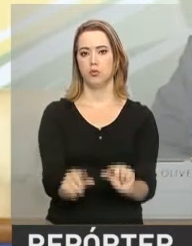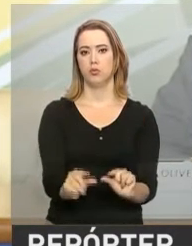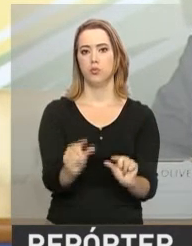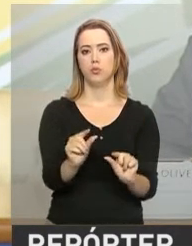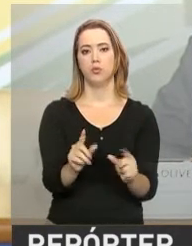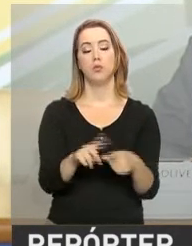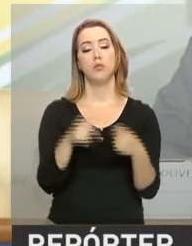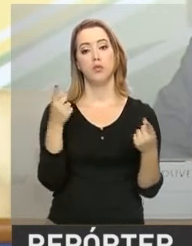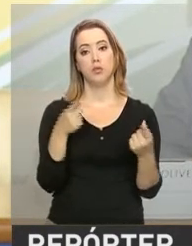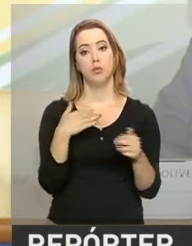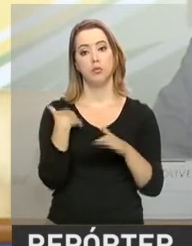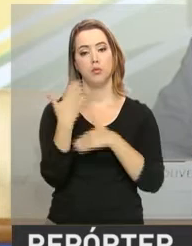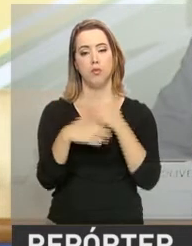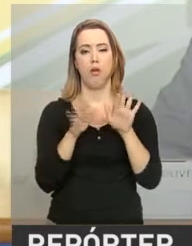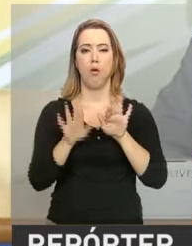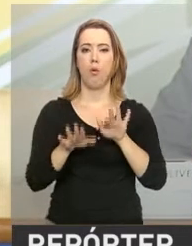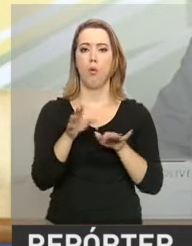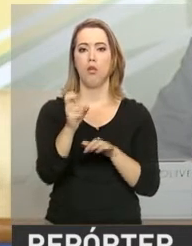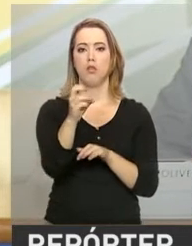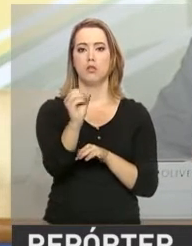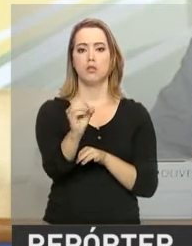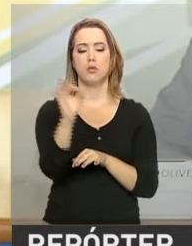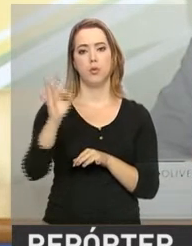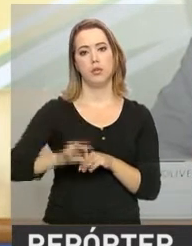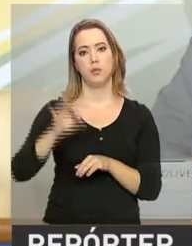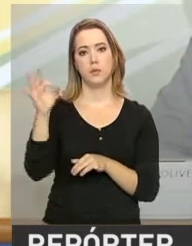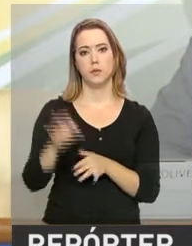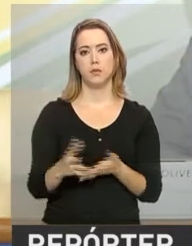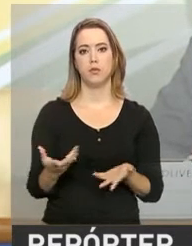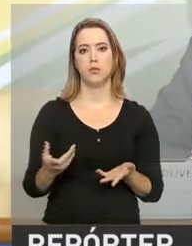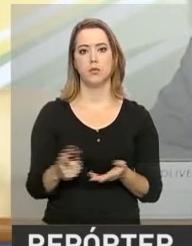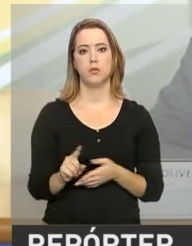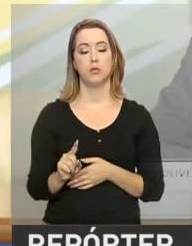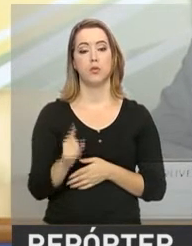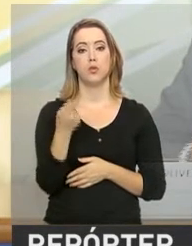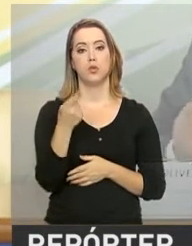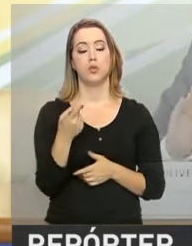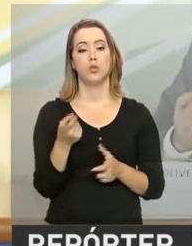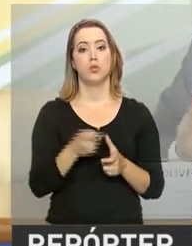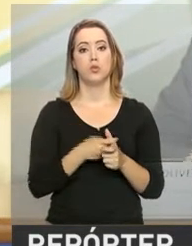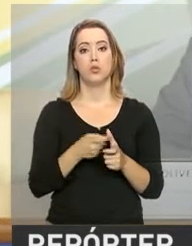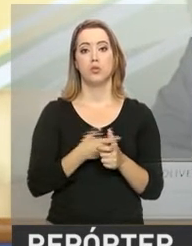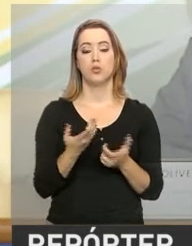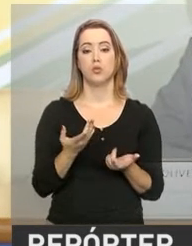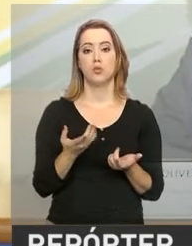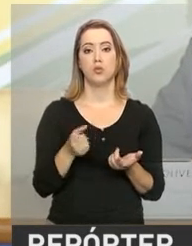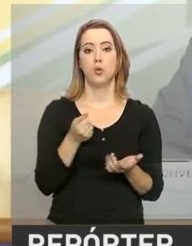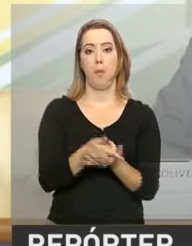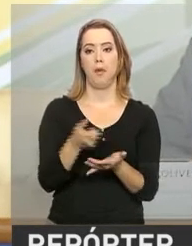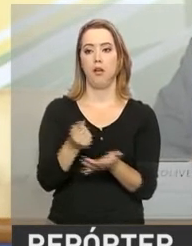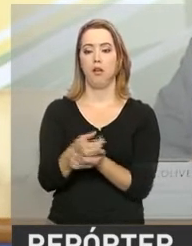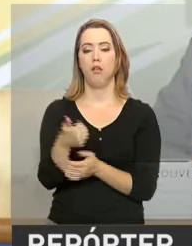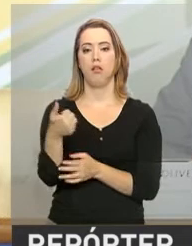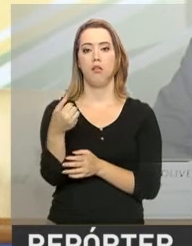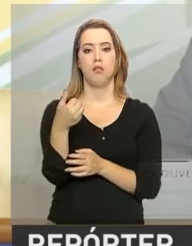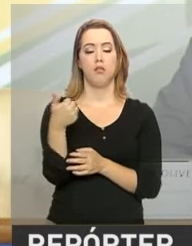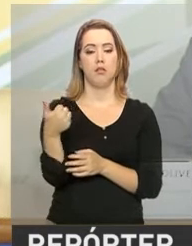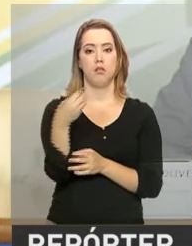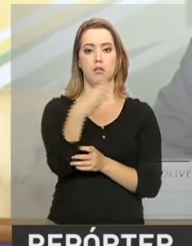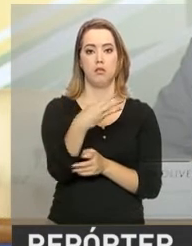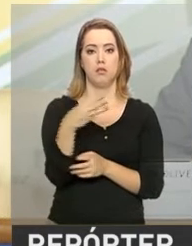mas ele deve se situar em torno de 50% de uma despesa estimada em aproximadamente R$ 13 bilhões.